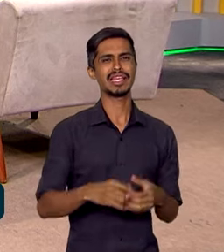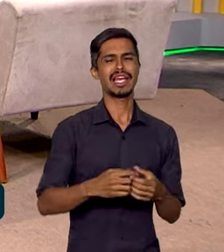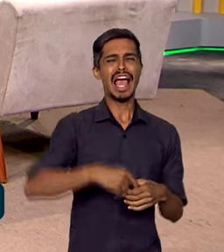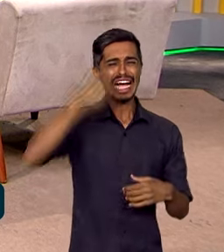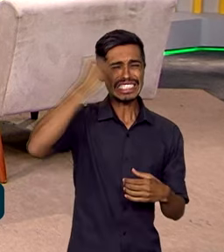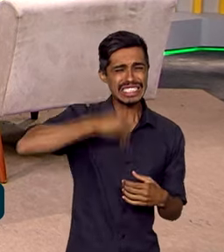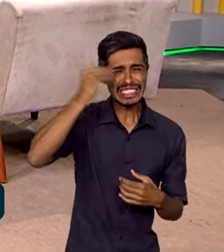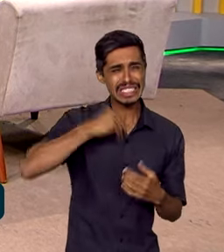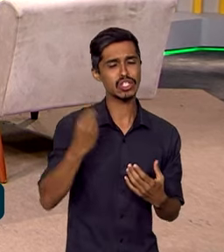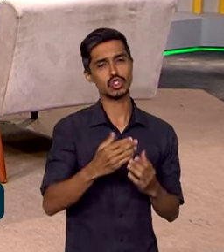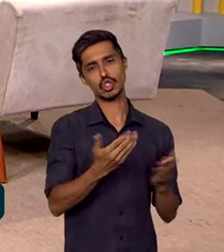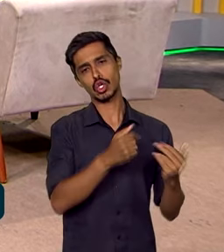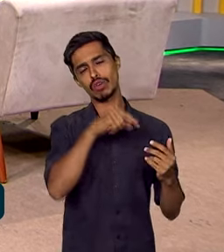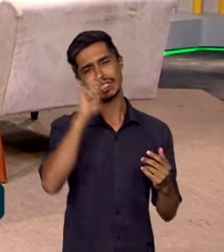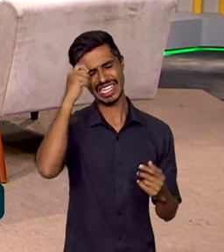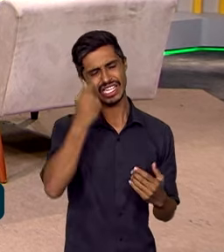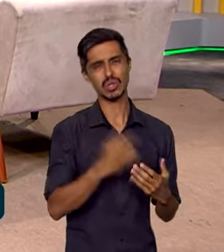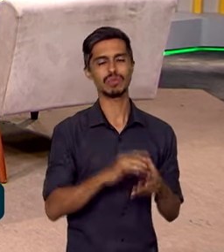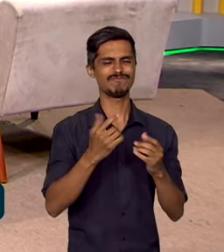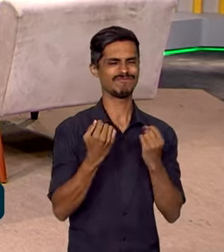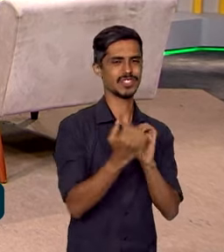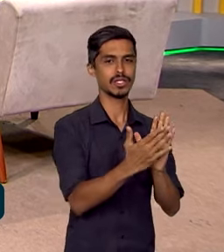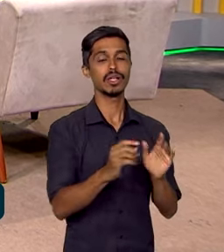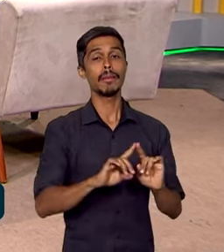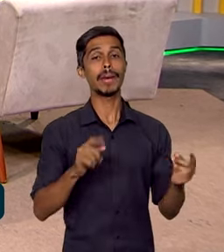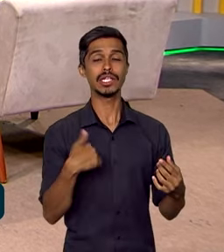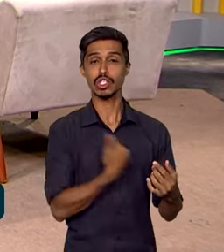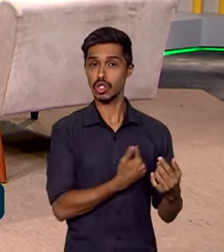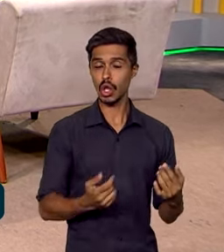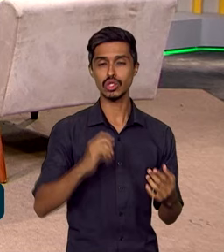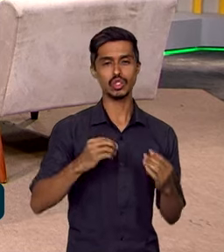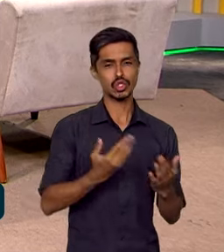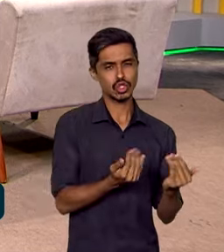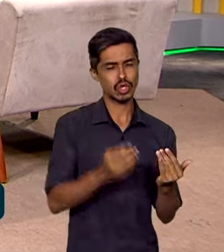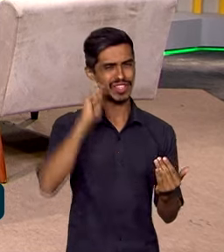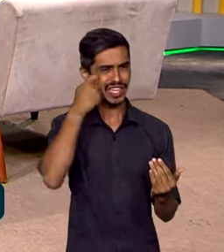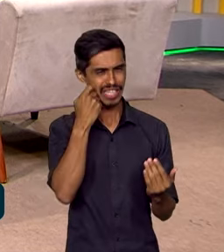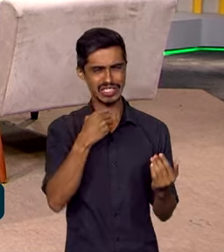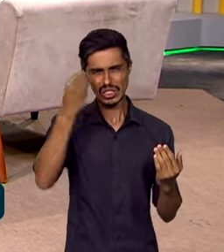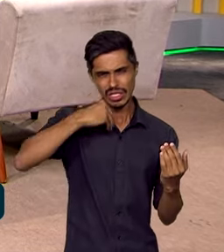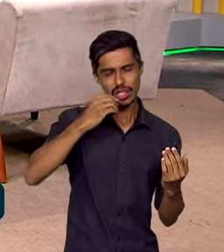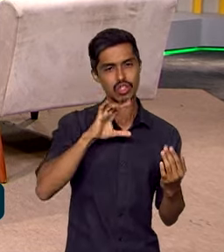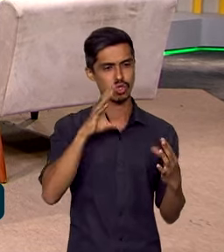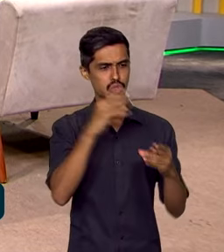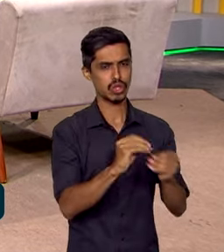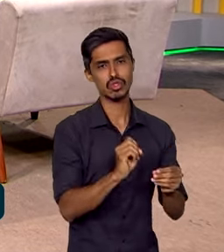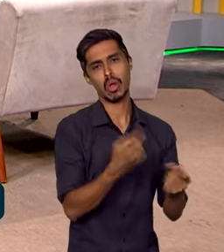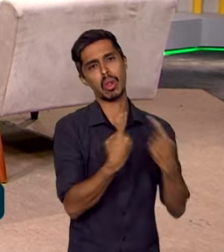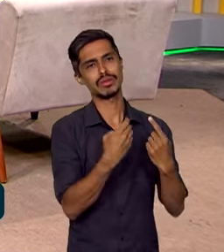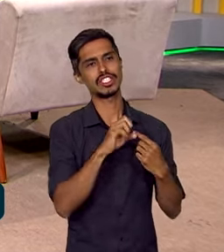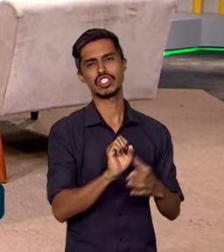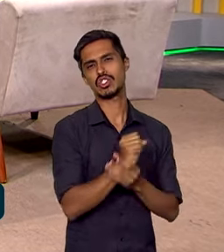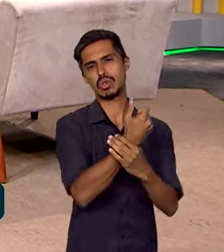negros, mas a gente entende que esse combate à vulnerabilidade dos jovens negros, ela não se resume apenas a uma discussão de